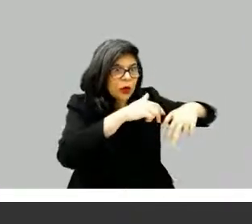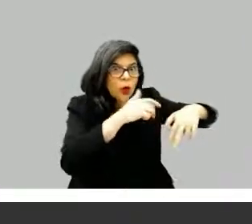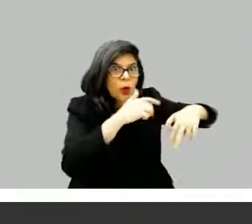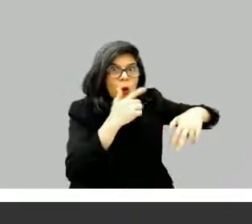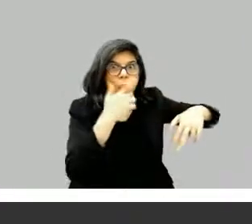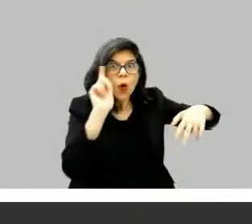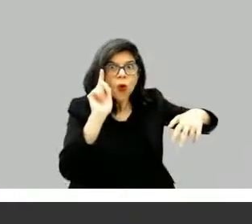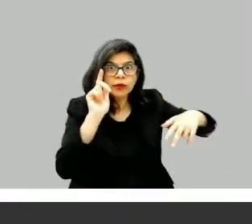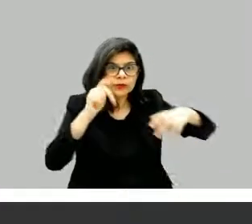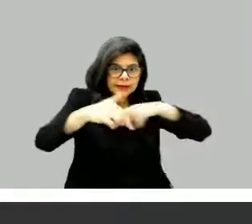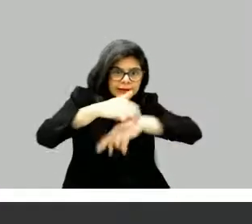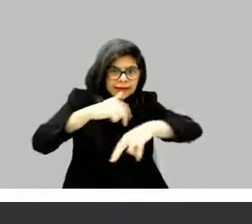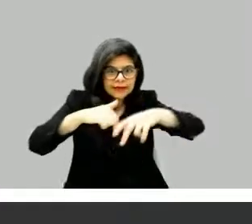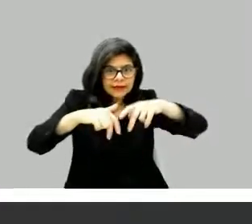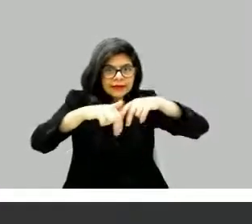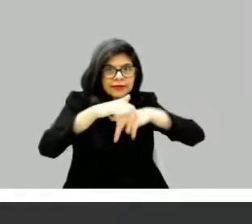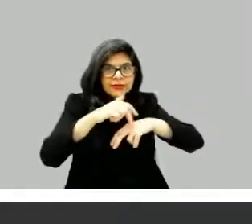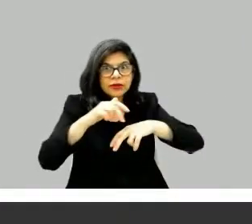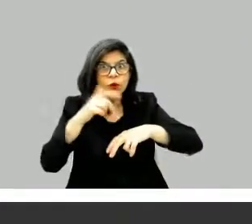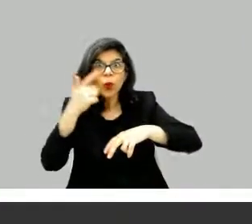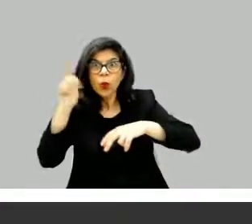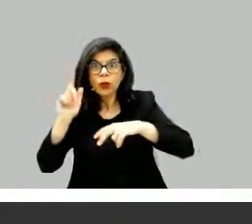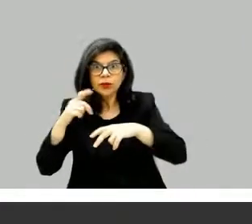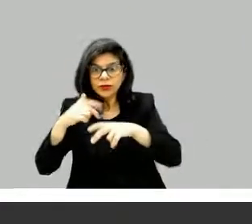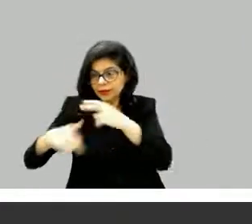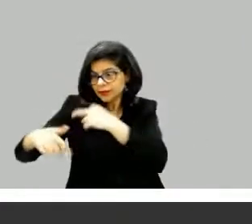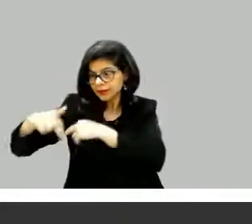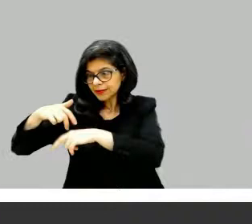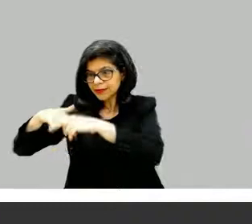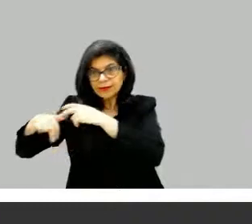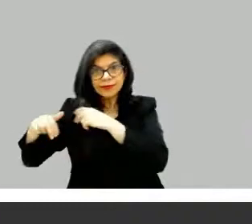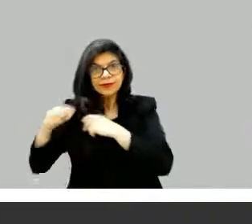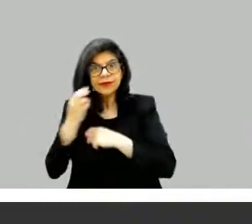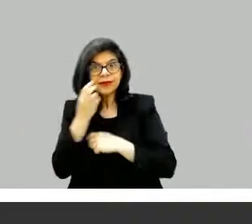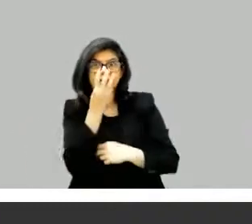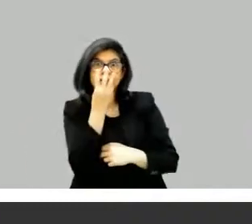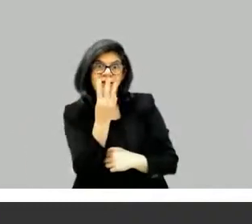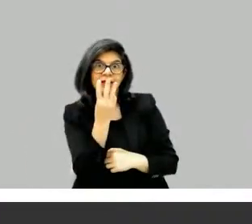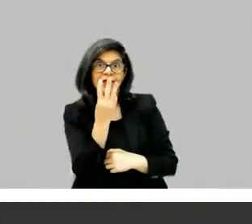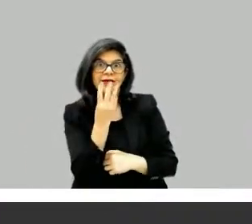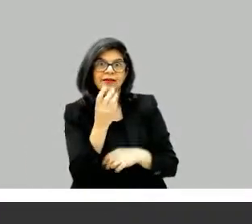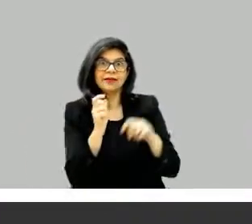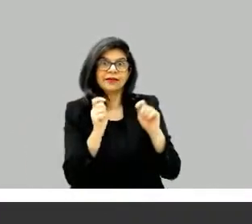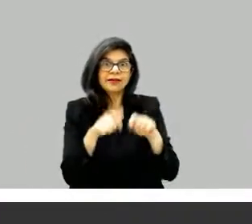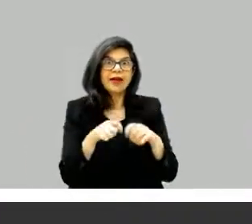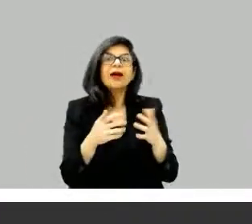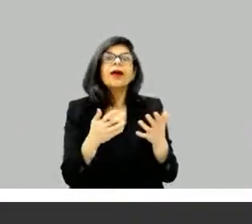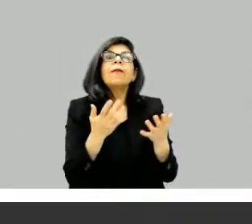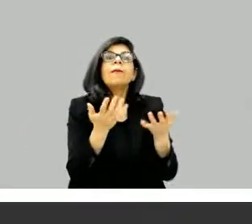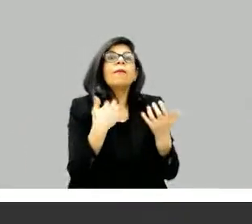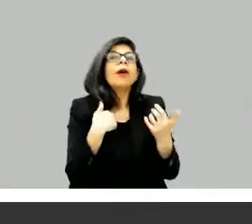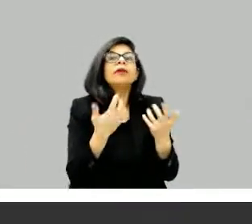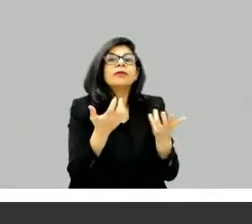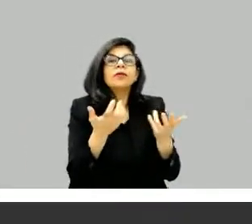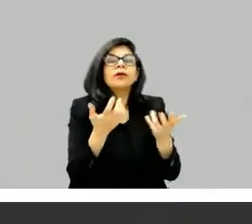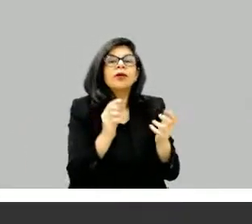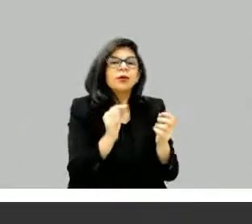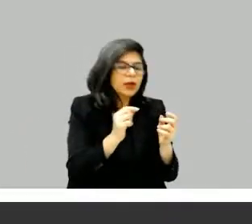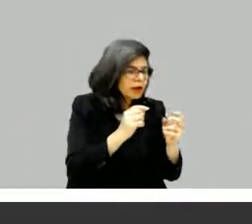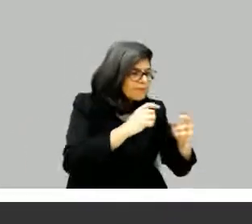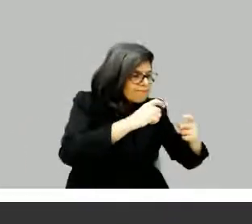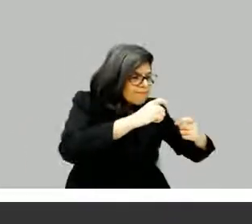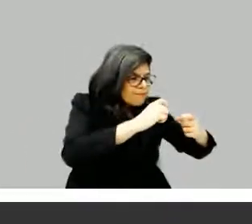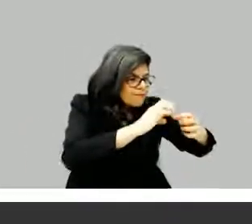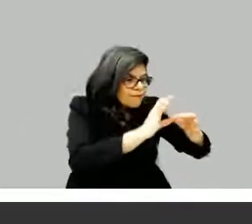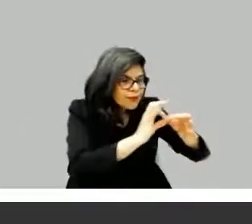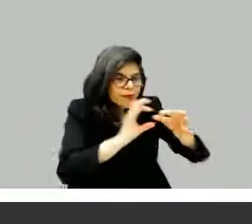força e gere um gancho no fim. E isso garante o ritmo. Quanto à